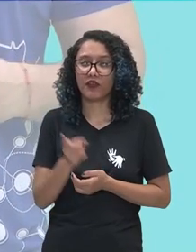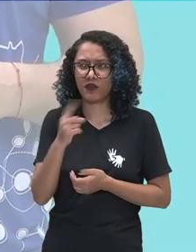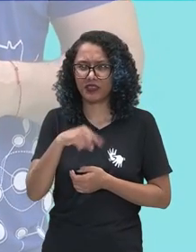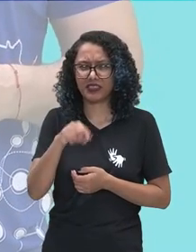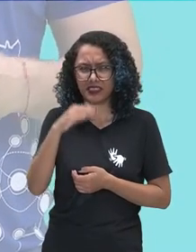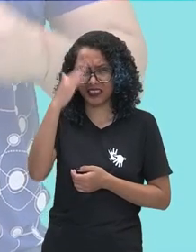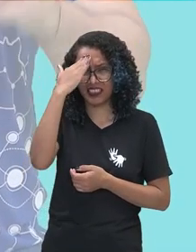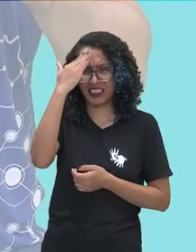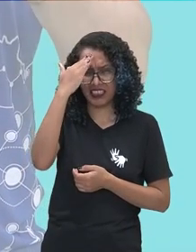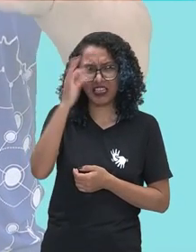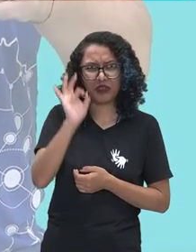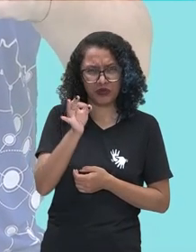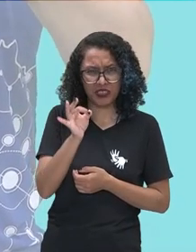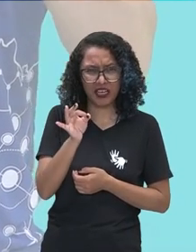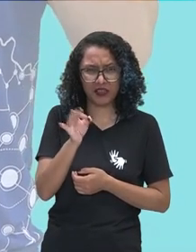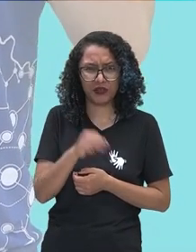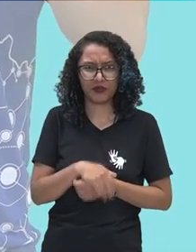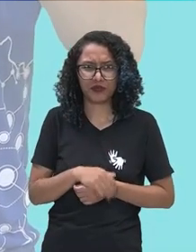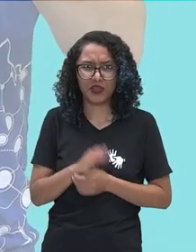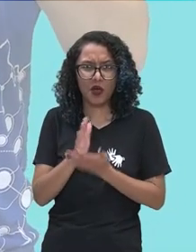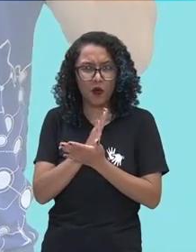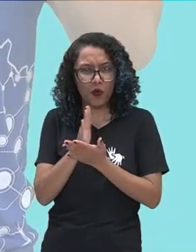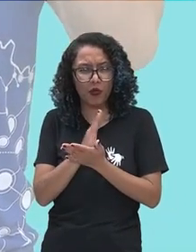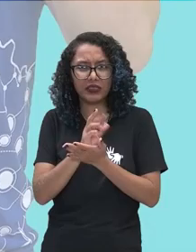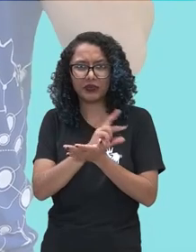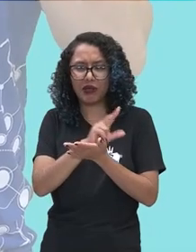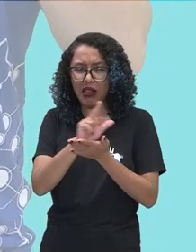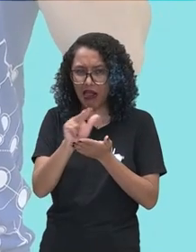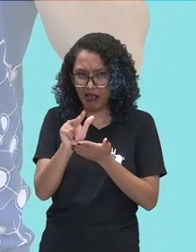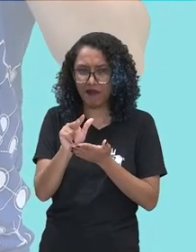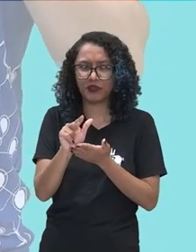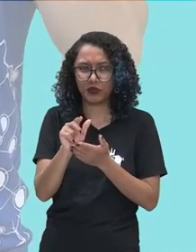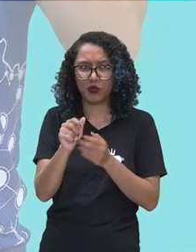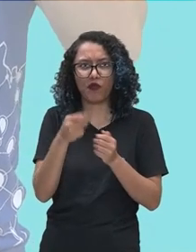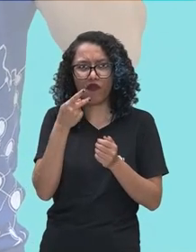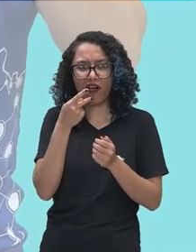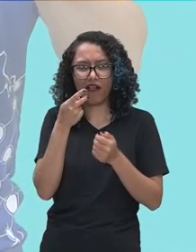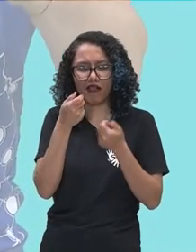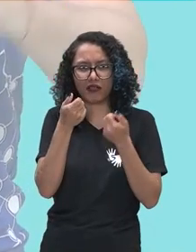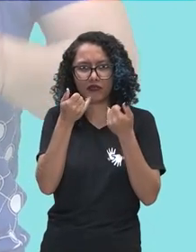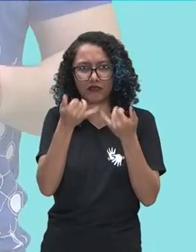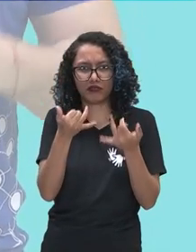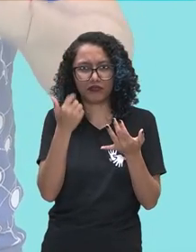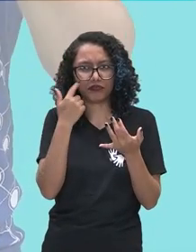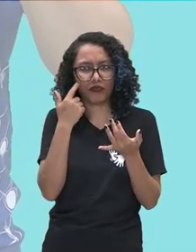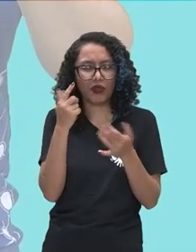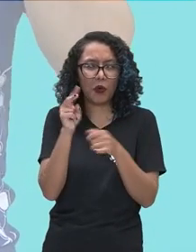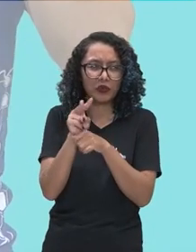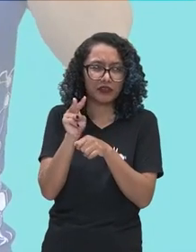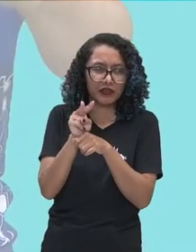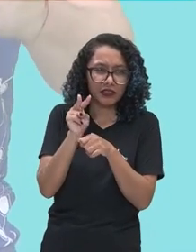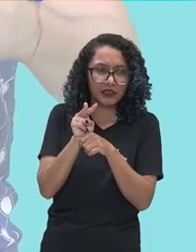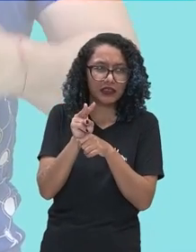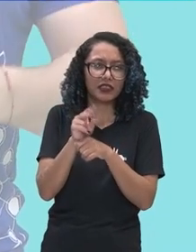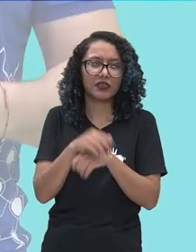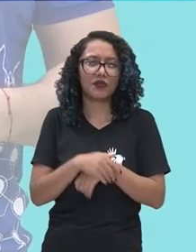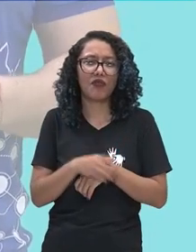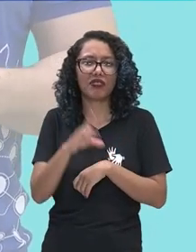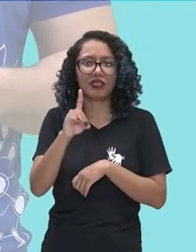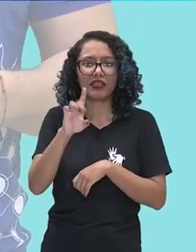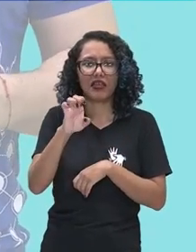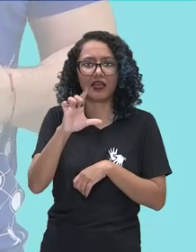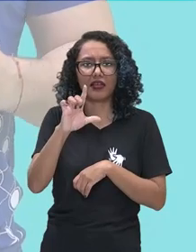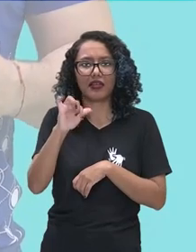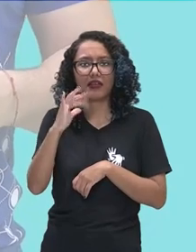palavras que eu estou falando, ó. Econômico, benefício, conservação, delicado,